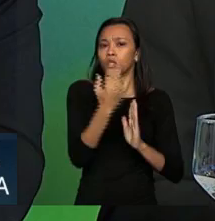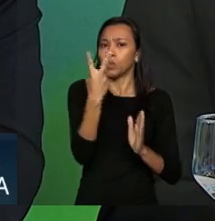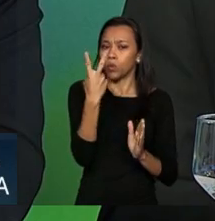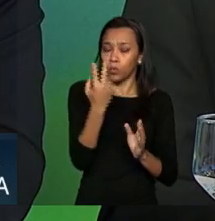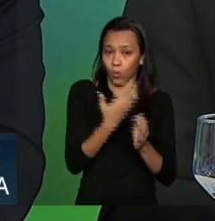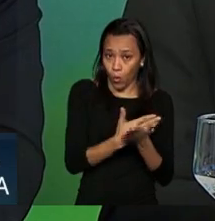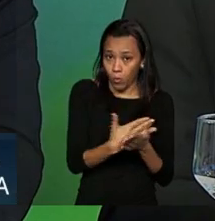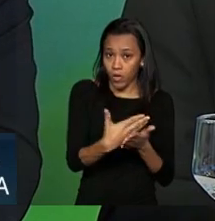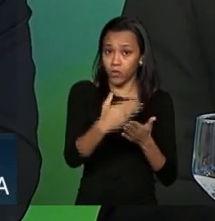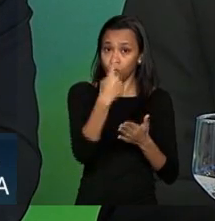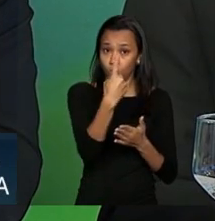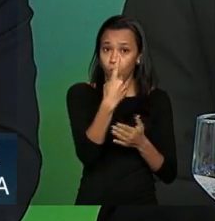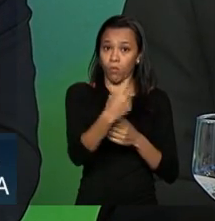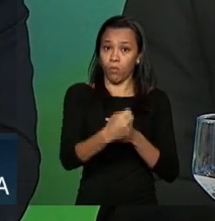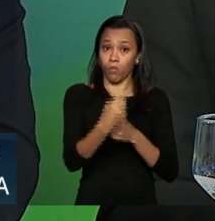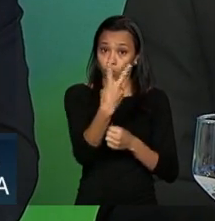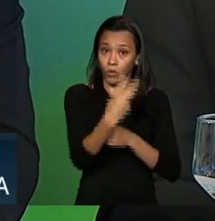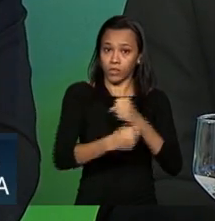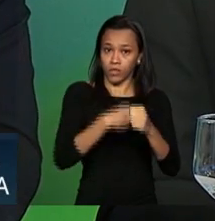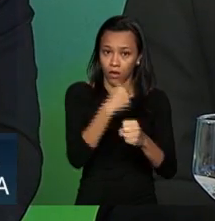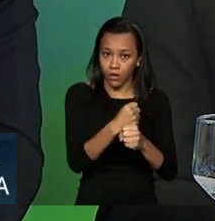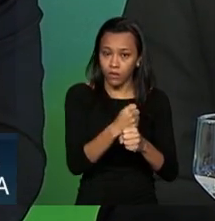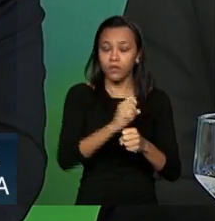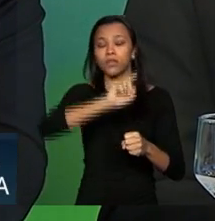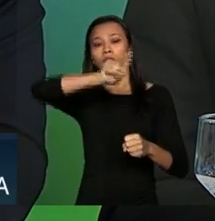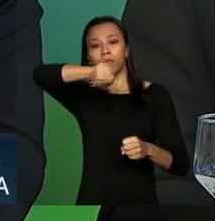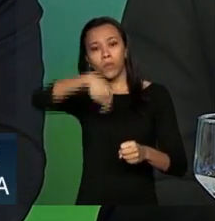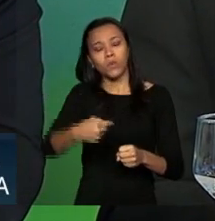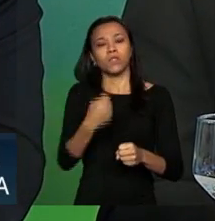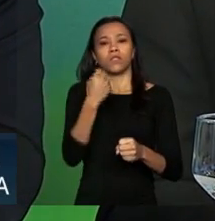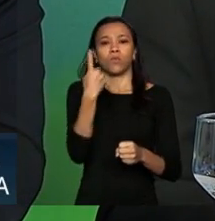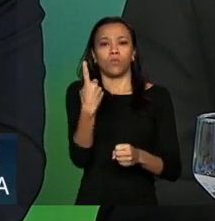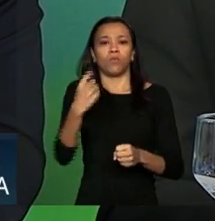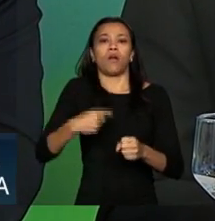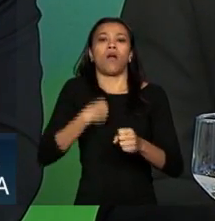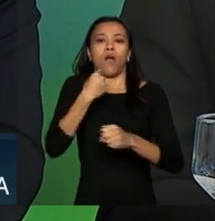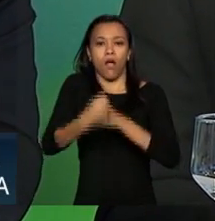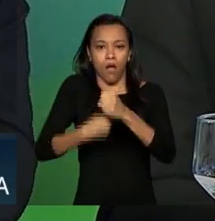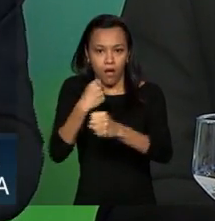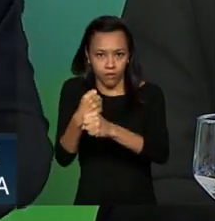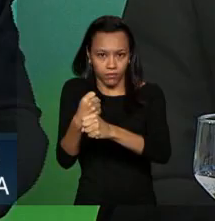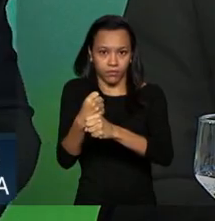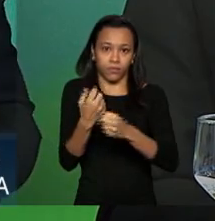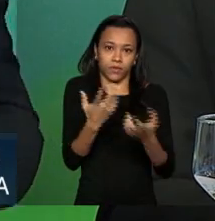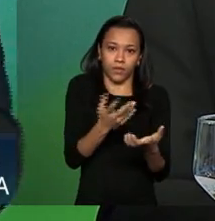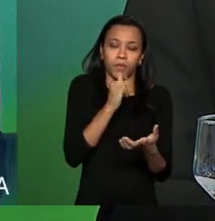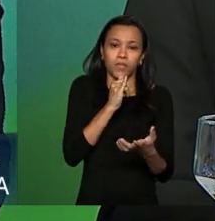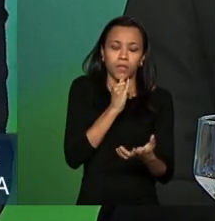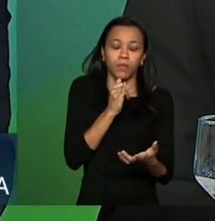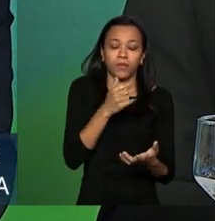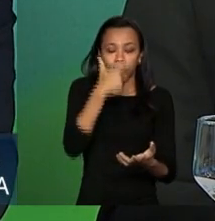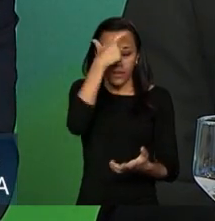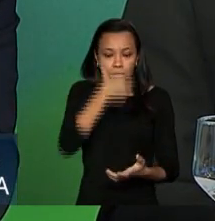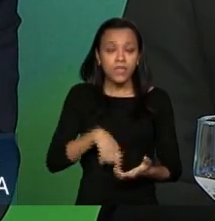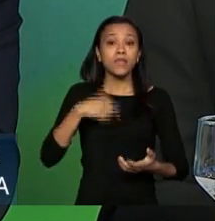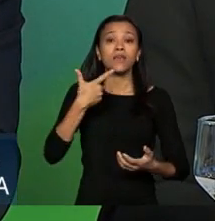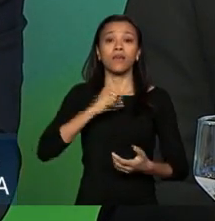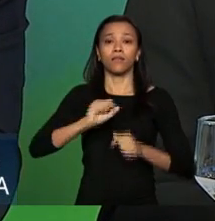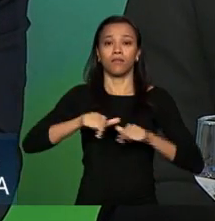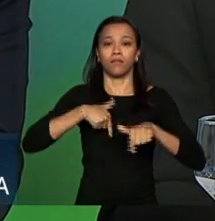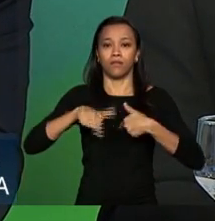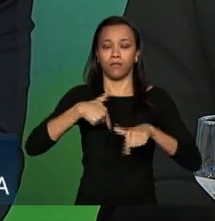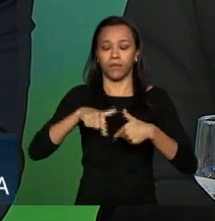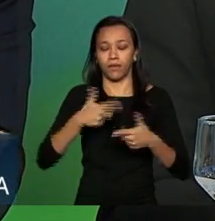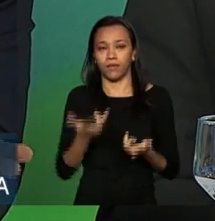e depois um ano por que isso? porque isso dá previsibilidade para o trabalhador aquele que estava com a expectativa de